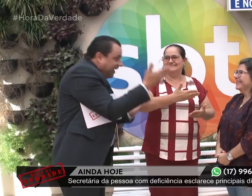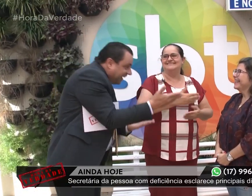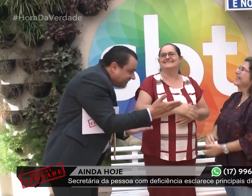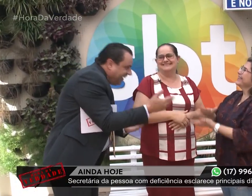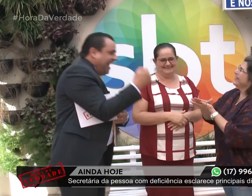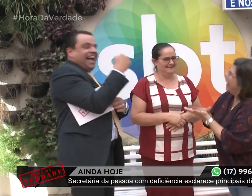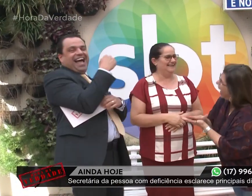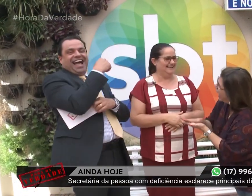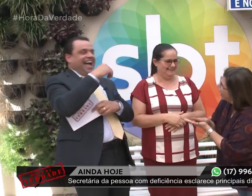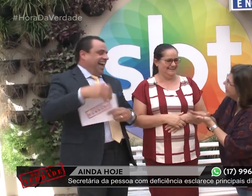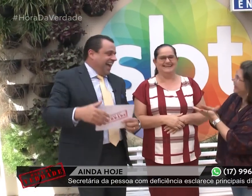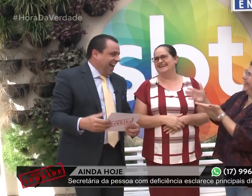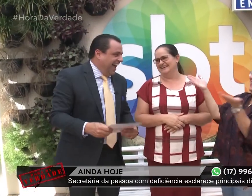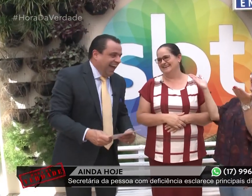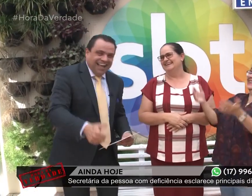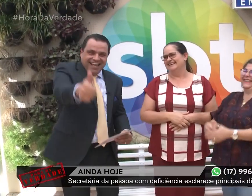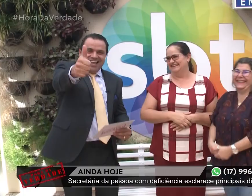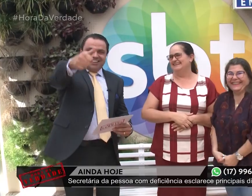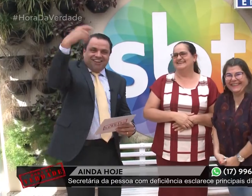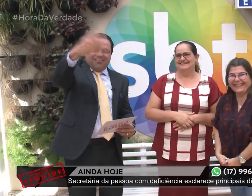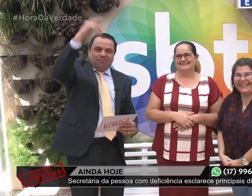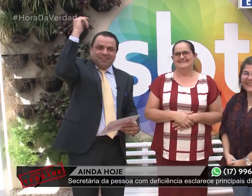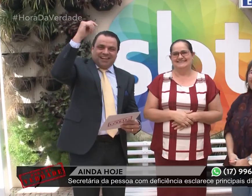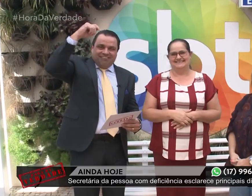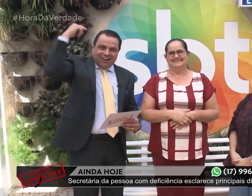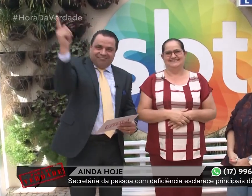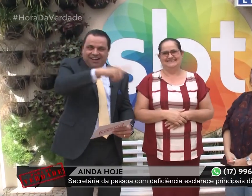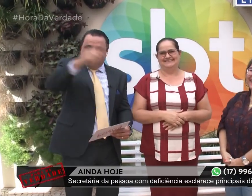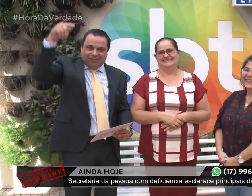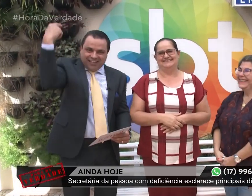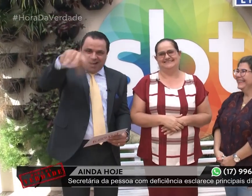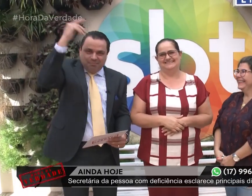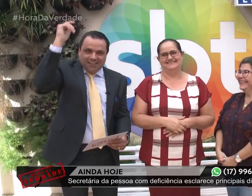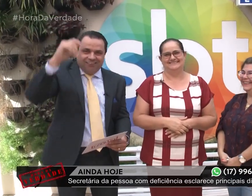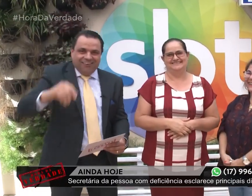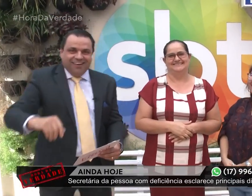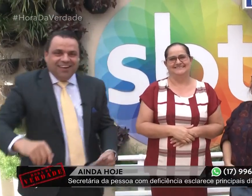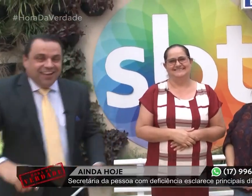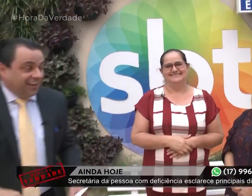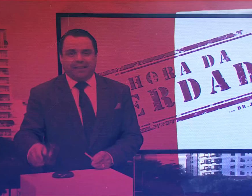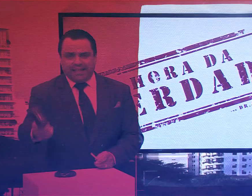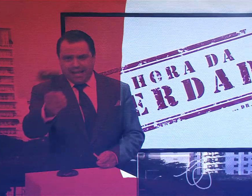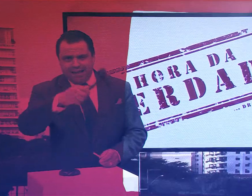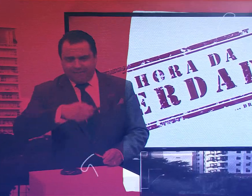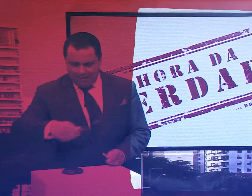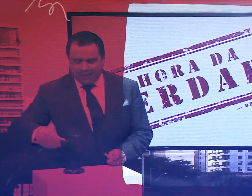Obrigado. Obrigado. Obrigada. Então vamos para o intervalo. Vai e volta, rapidão.